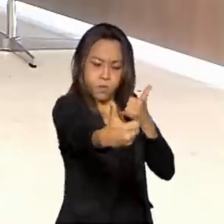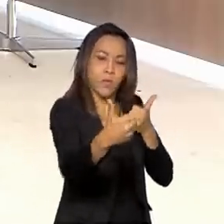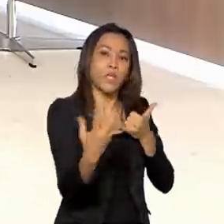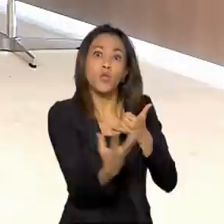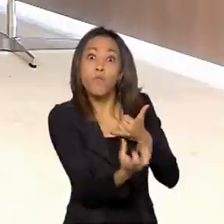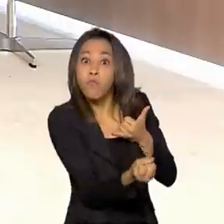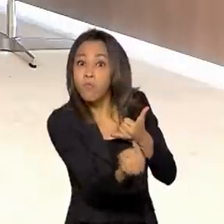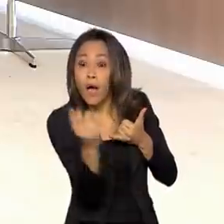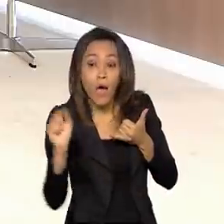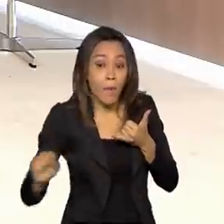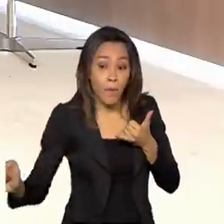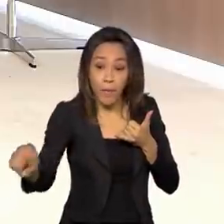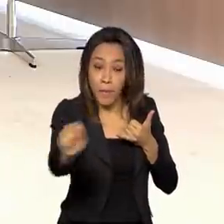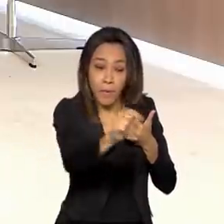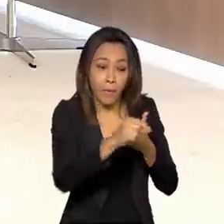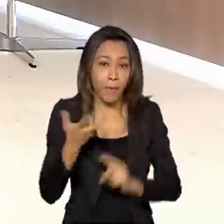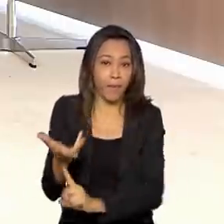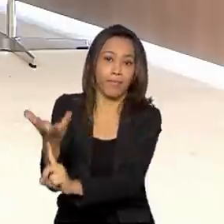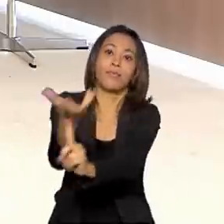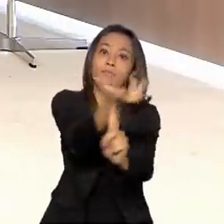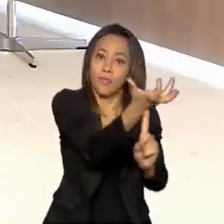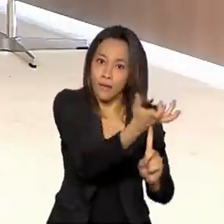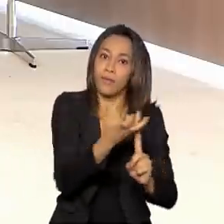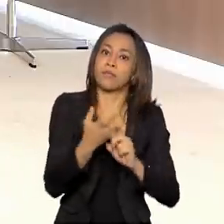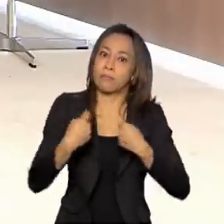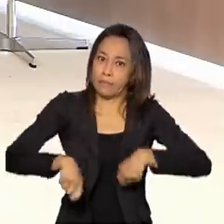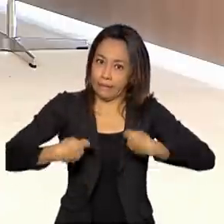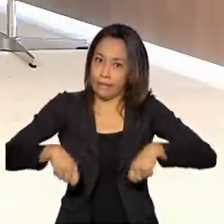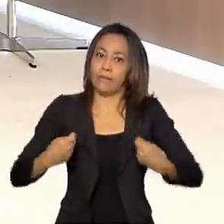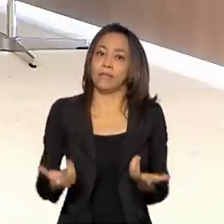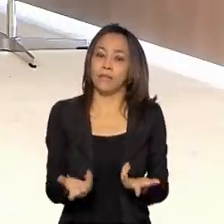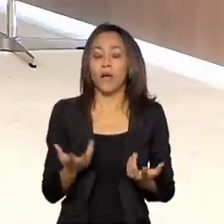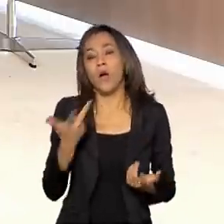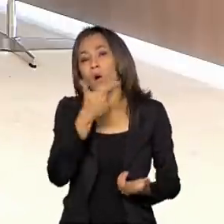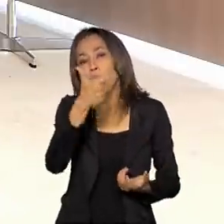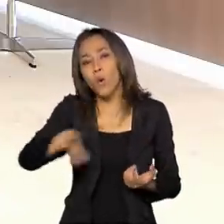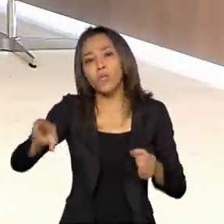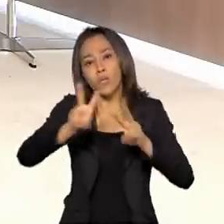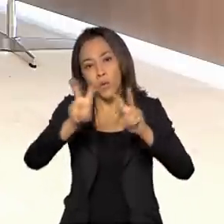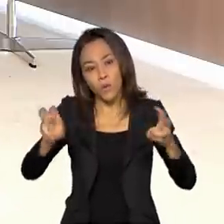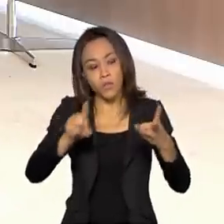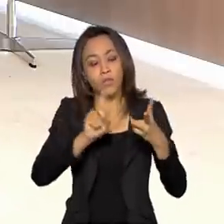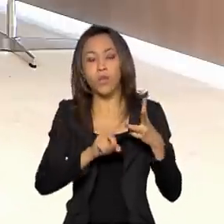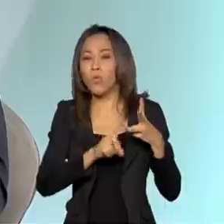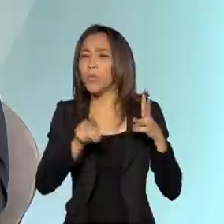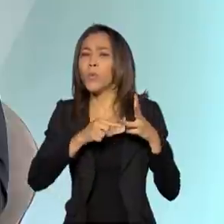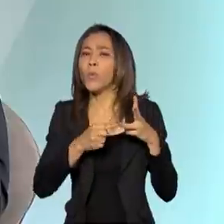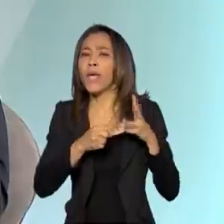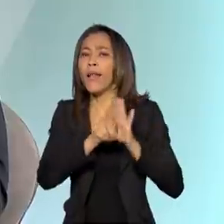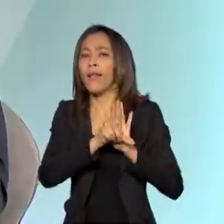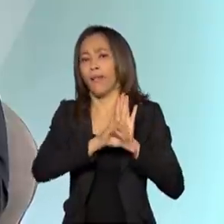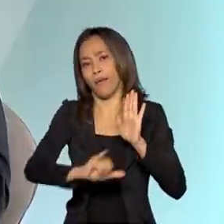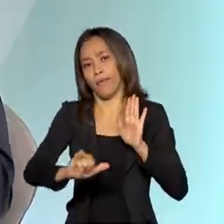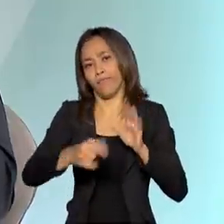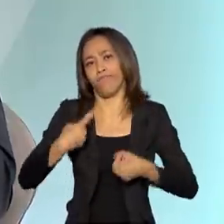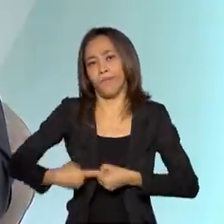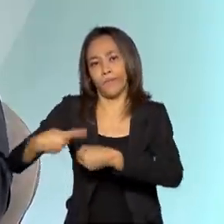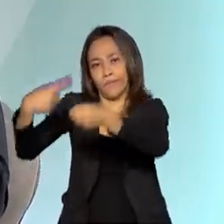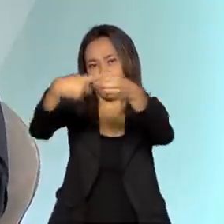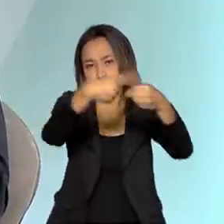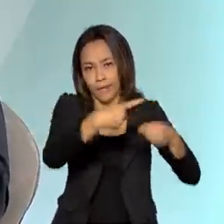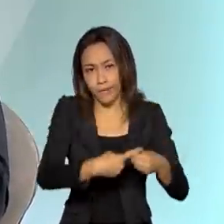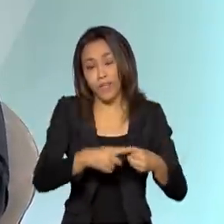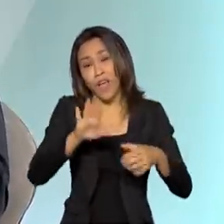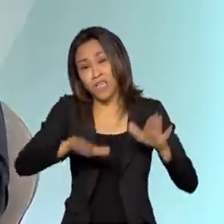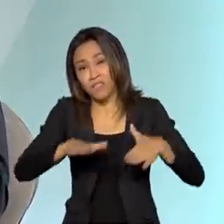e muitas antenas, eu queria colocar isso, aqui fazer uma observação em relação a legislações municipais, que muitas vezes ou são